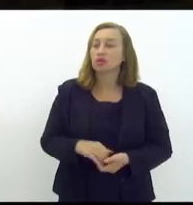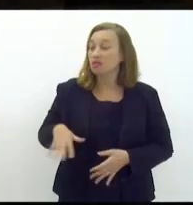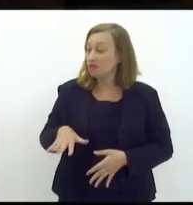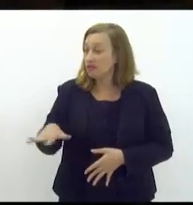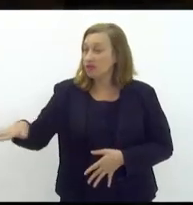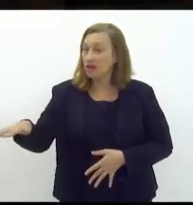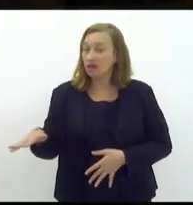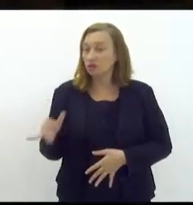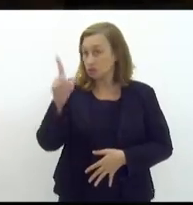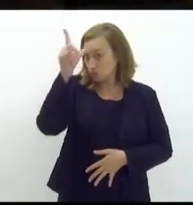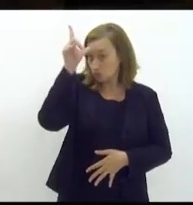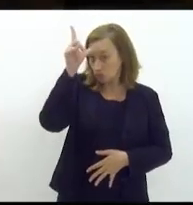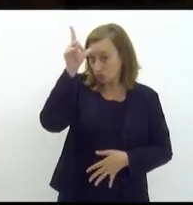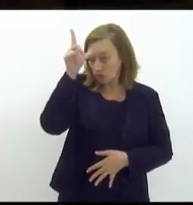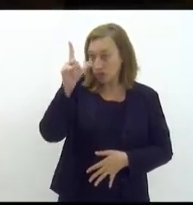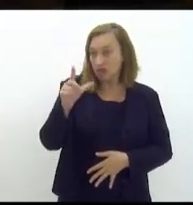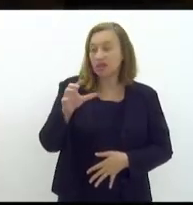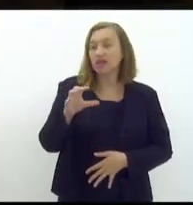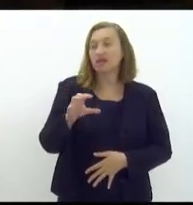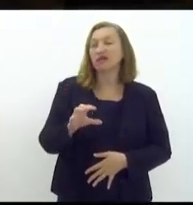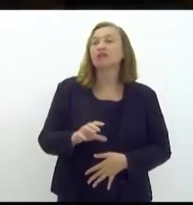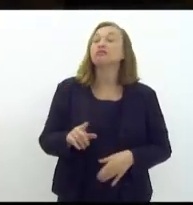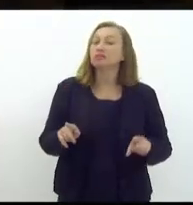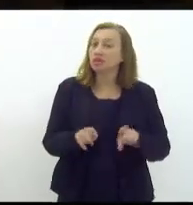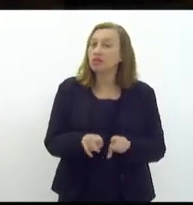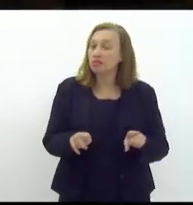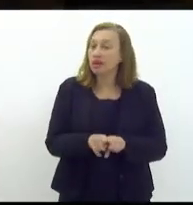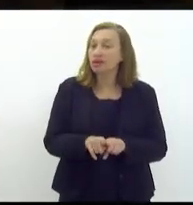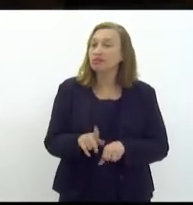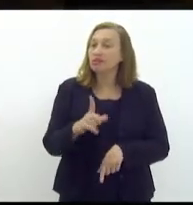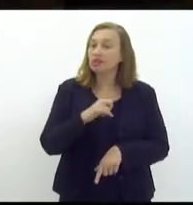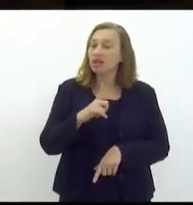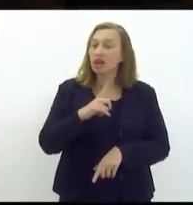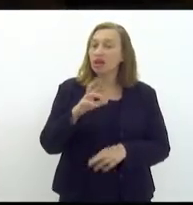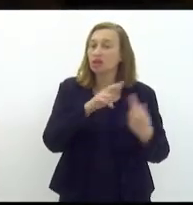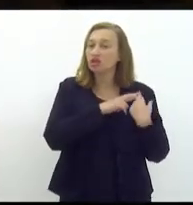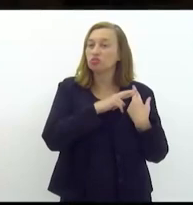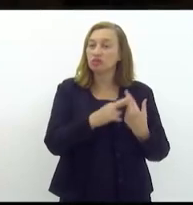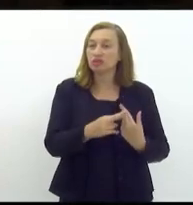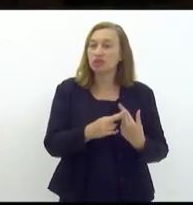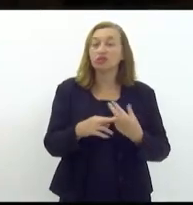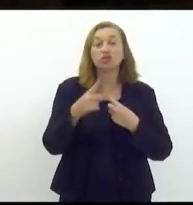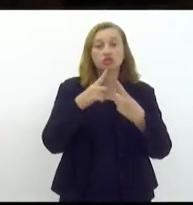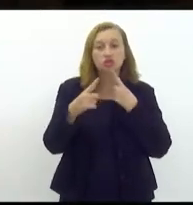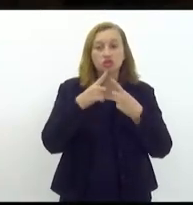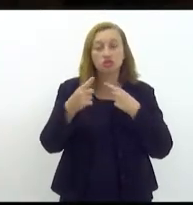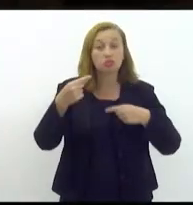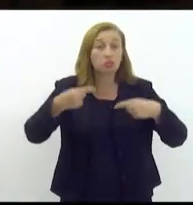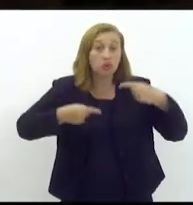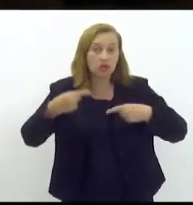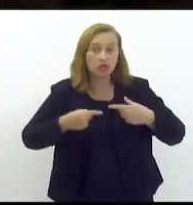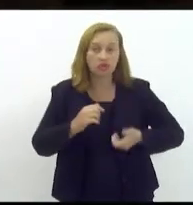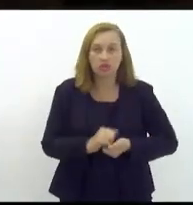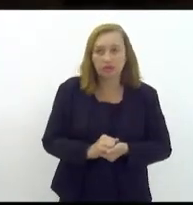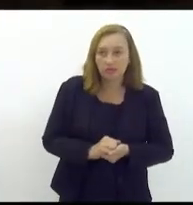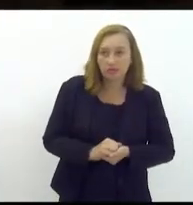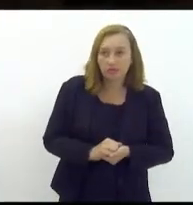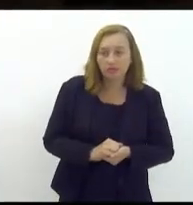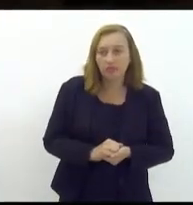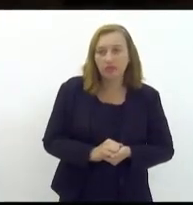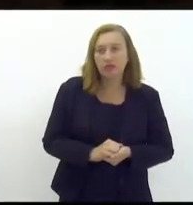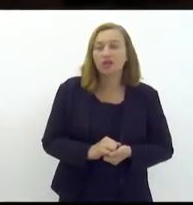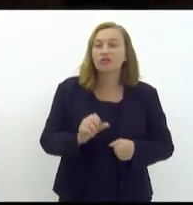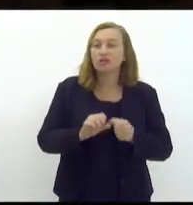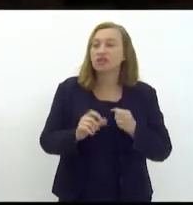favelas do alemão cpx alemão também tem a responsabilidade de discutir política e discutir política é